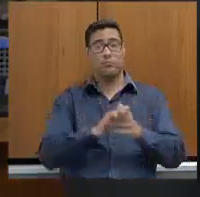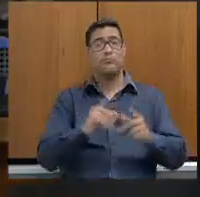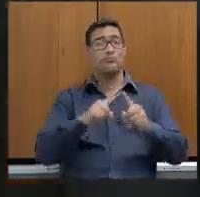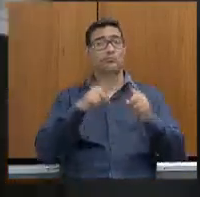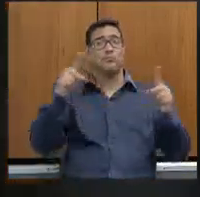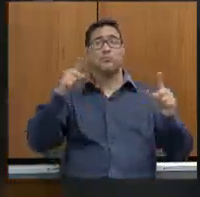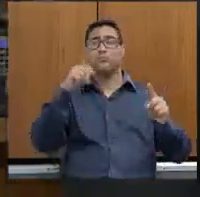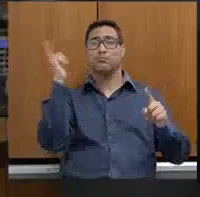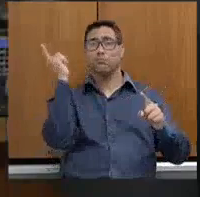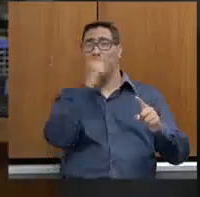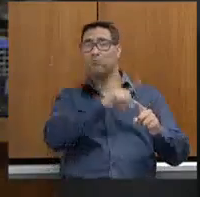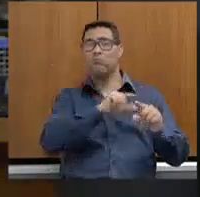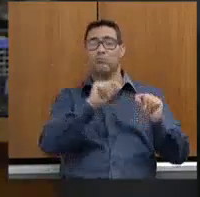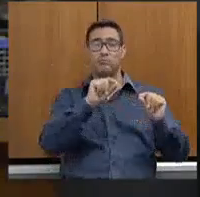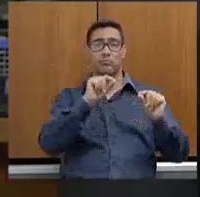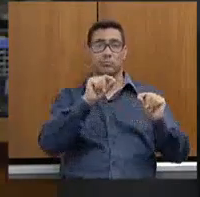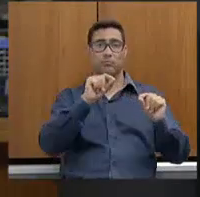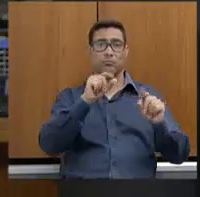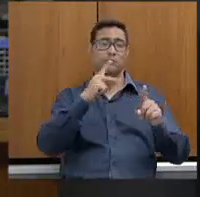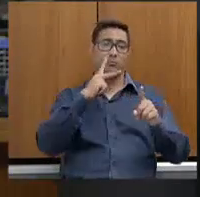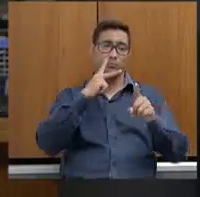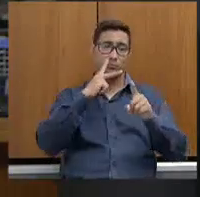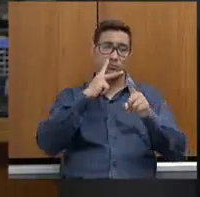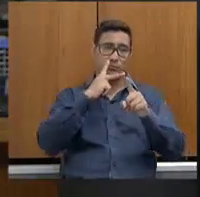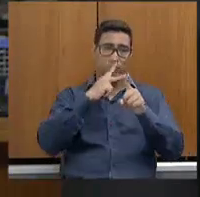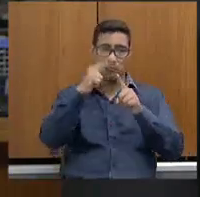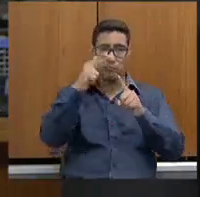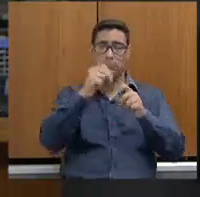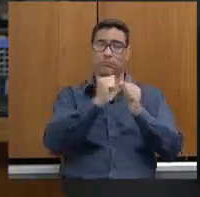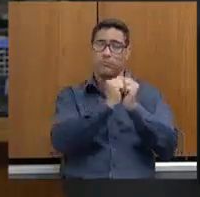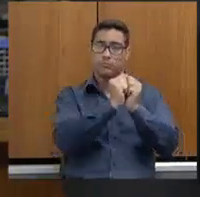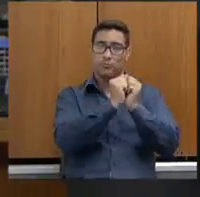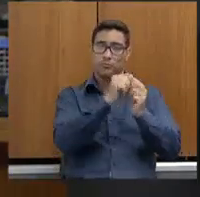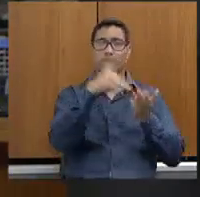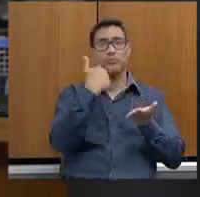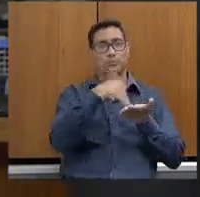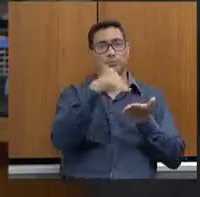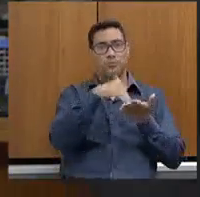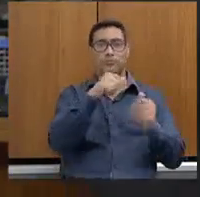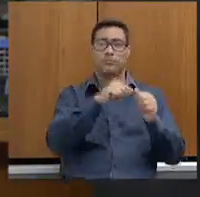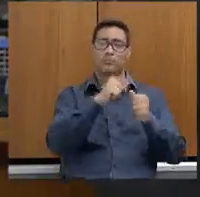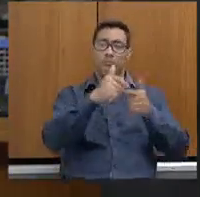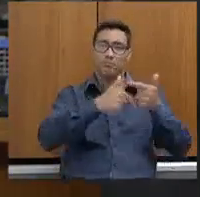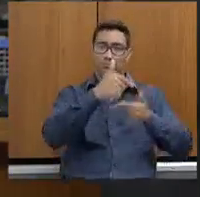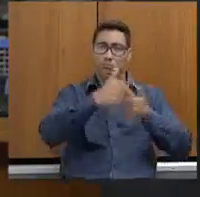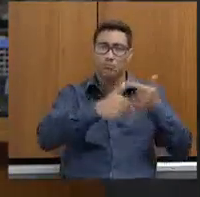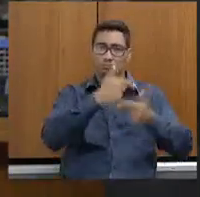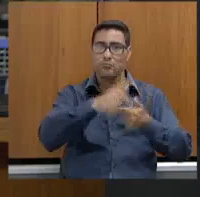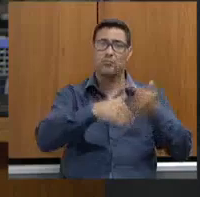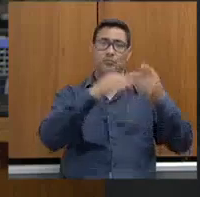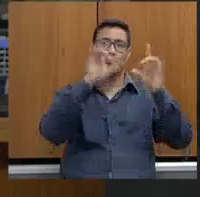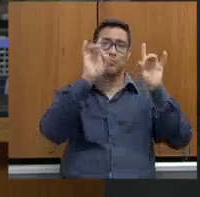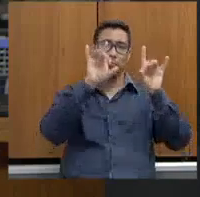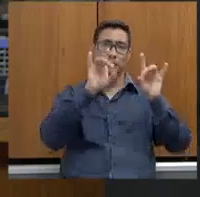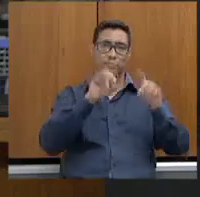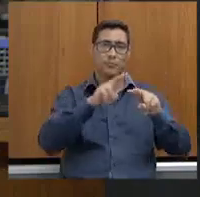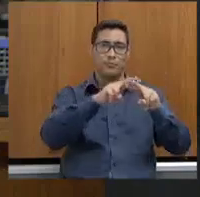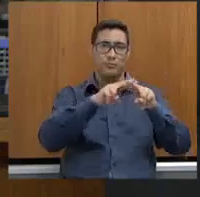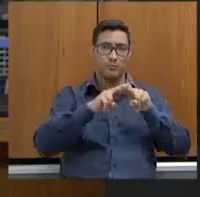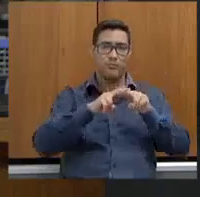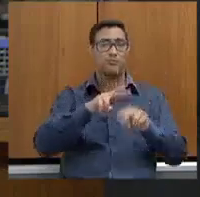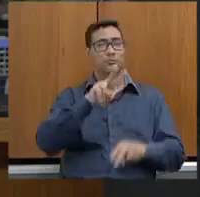conseguindo vencer junto com essa secretaria que faz um trabalho espetacular e, por isso, a gente vai conseguir,